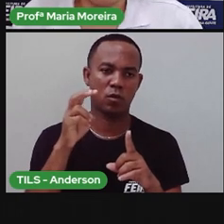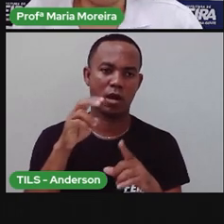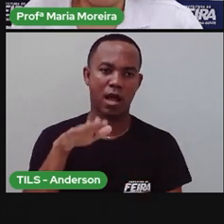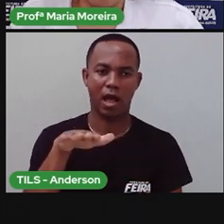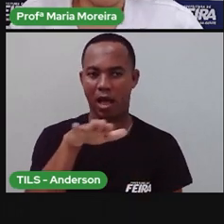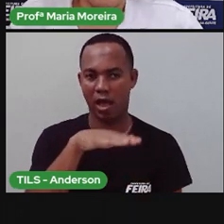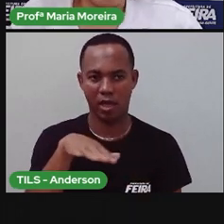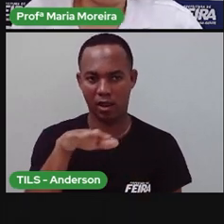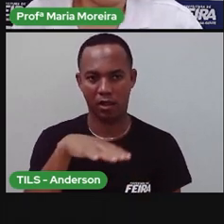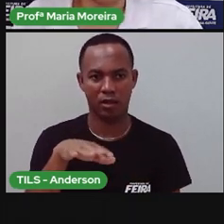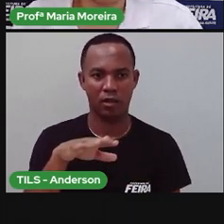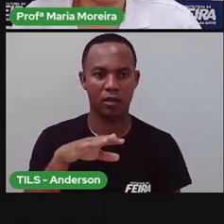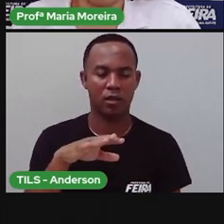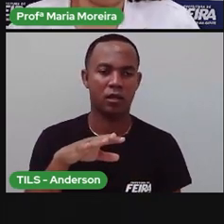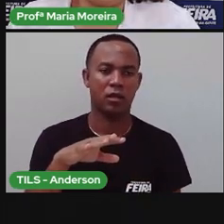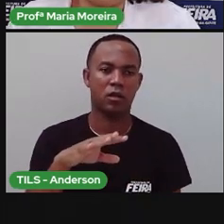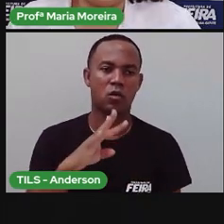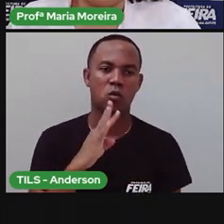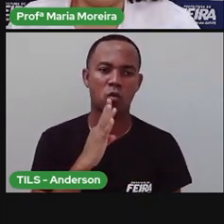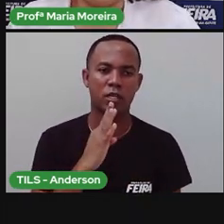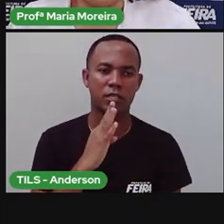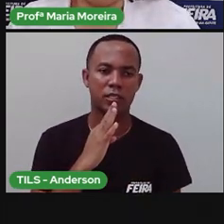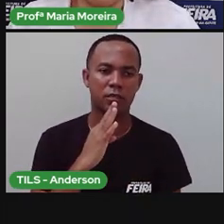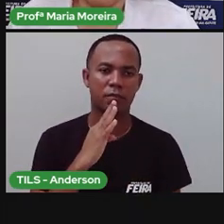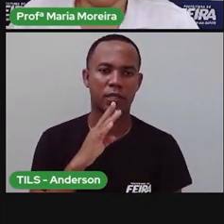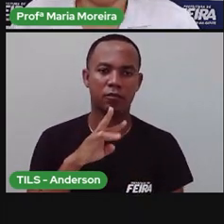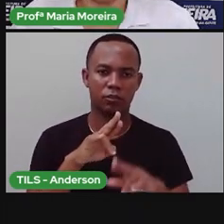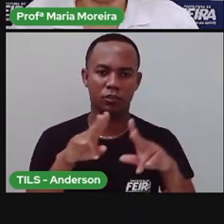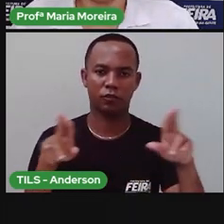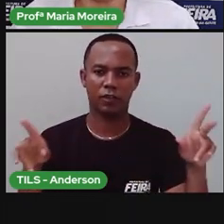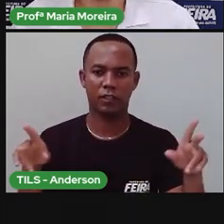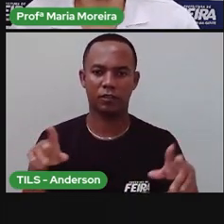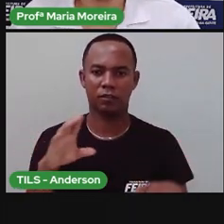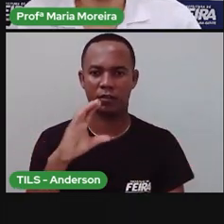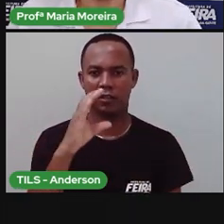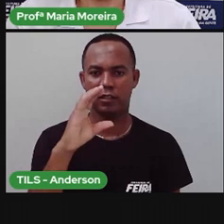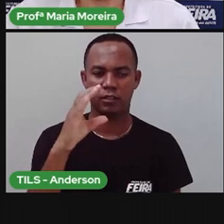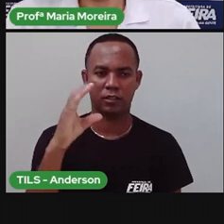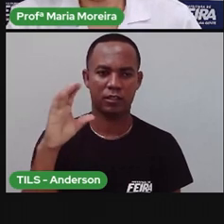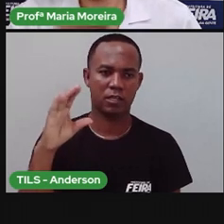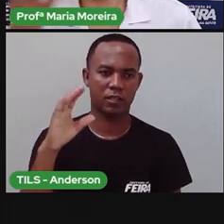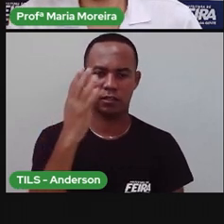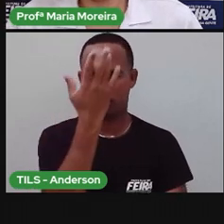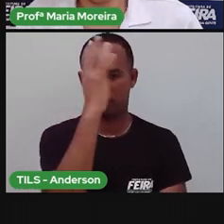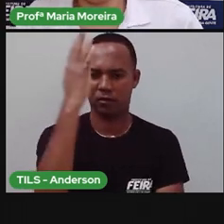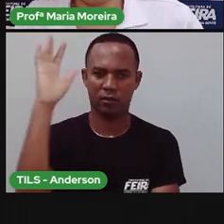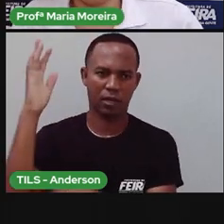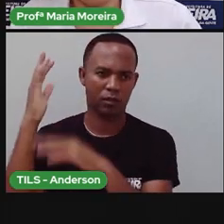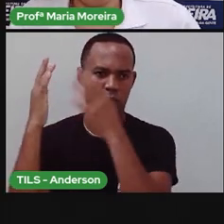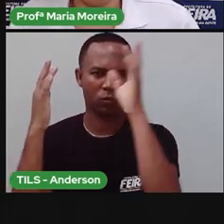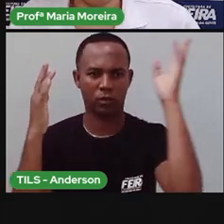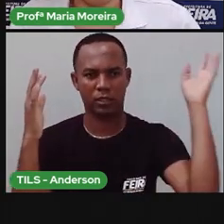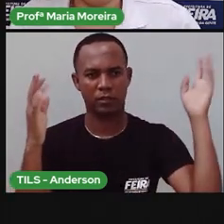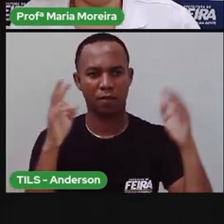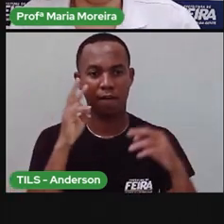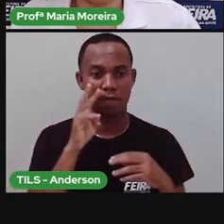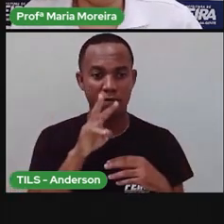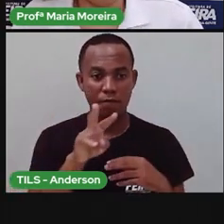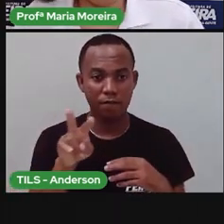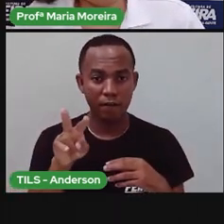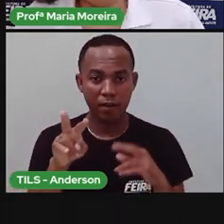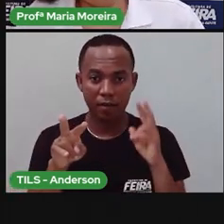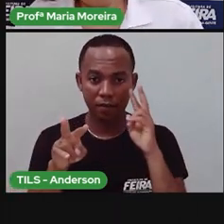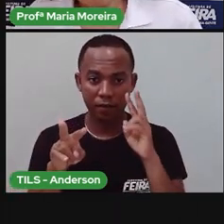interdisciplinar, matemática e ciências da natureza, tá? E aí, olha para essa imagem que está aí para vocês.